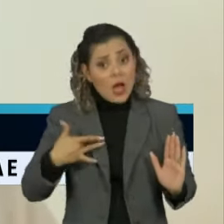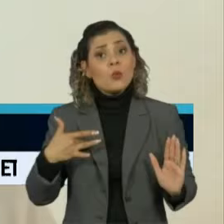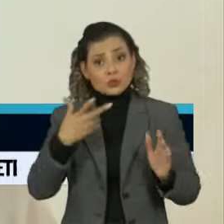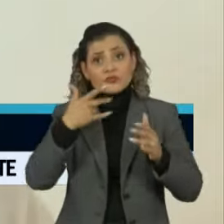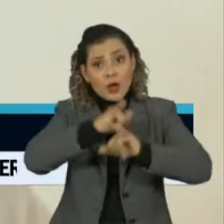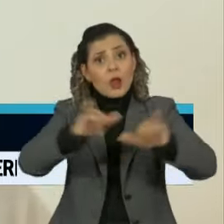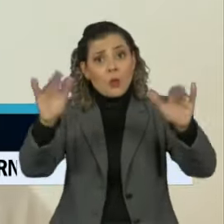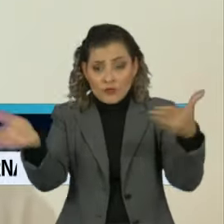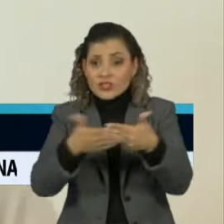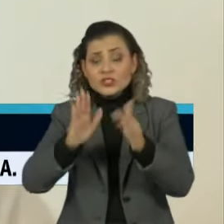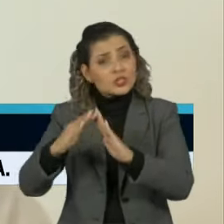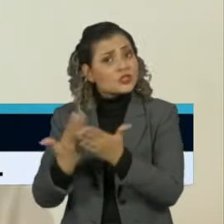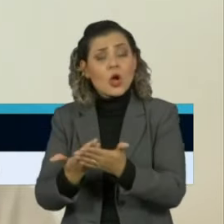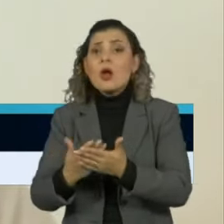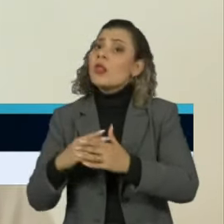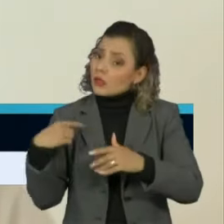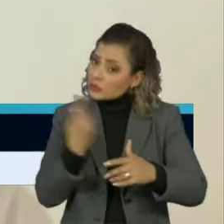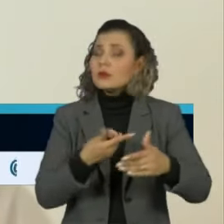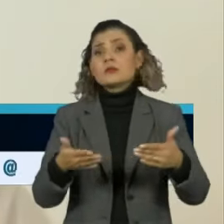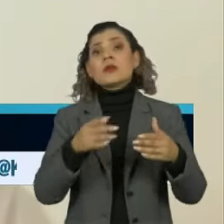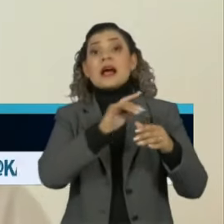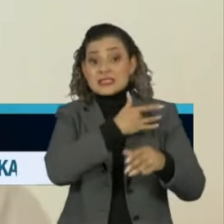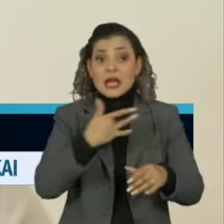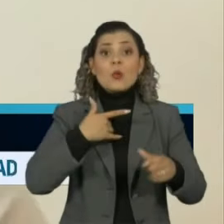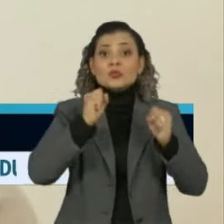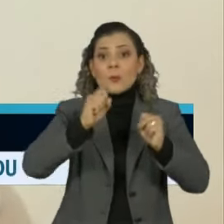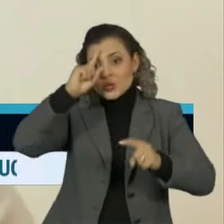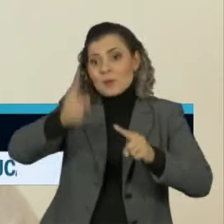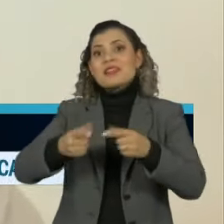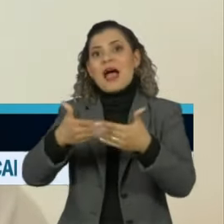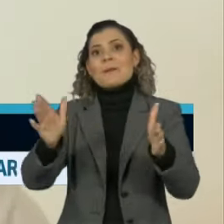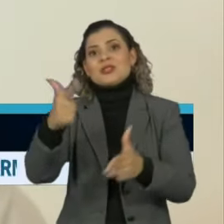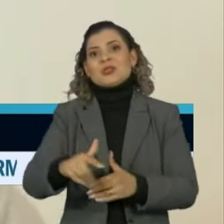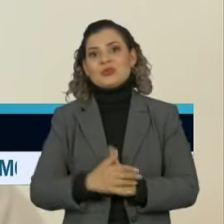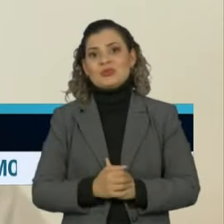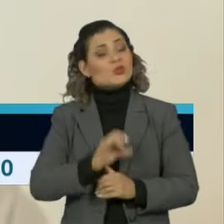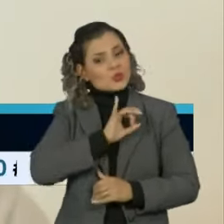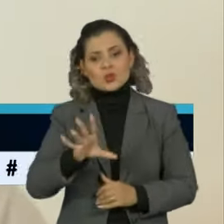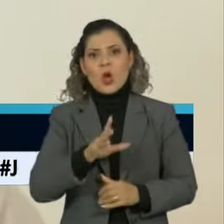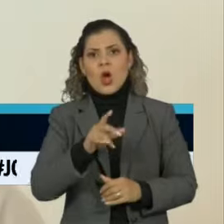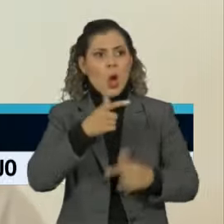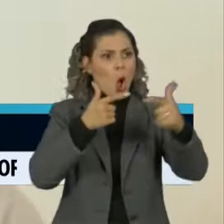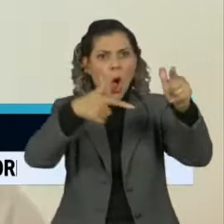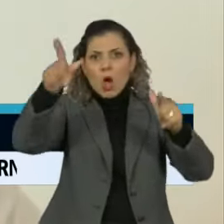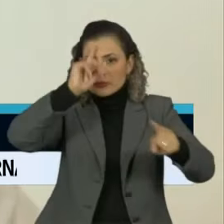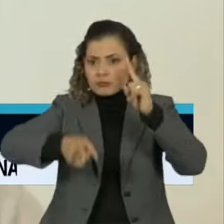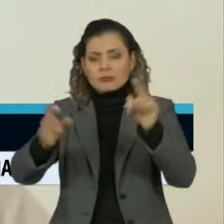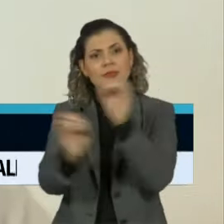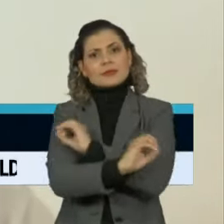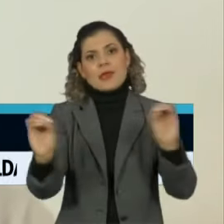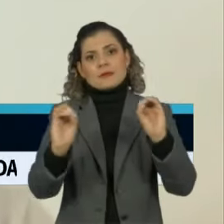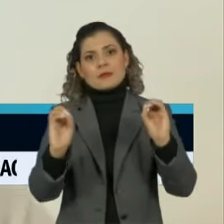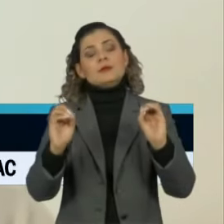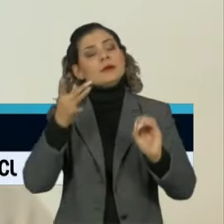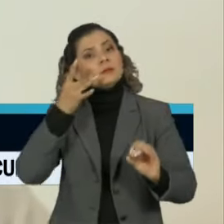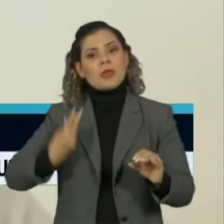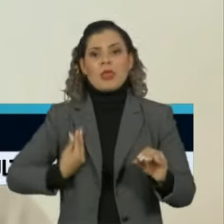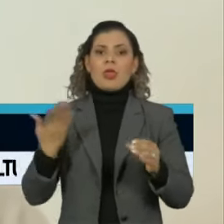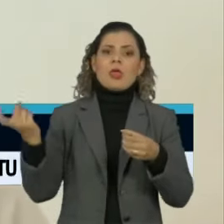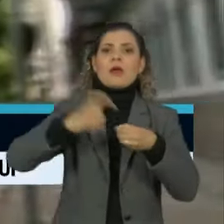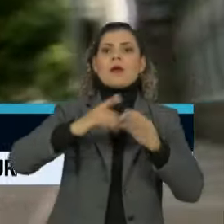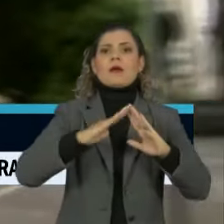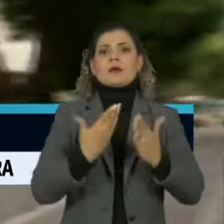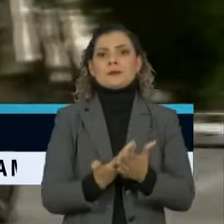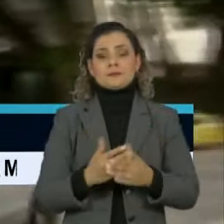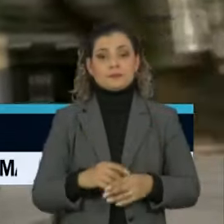que fechar as nossas escolas e só a saúde é quem pode dizer que teremos condições de retomar essas atividades presenciais nas nossas